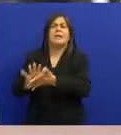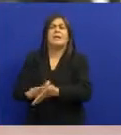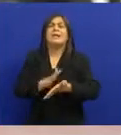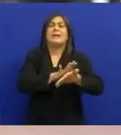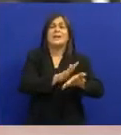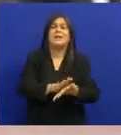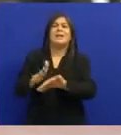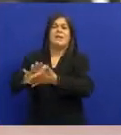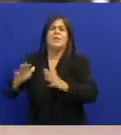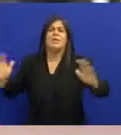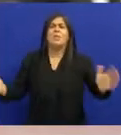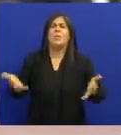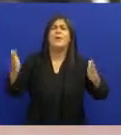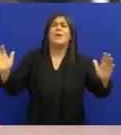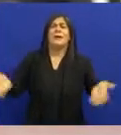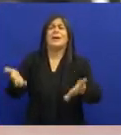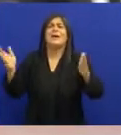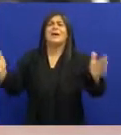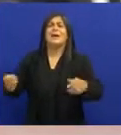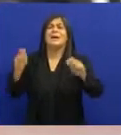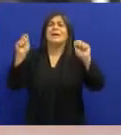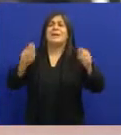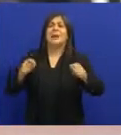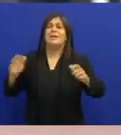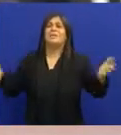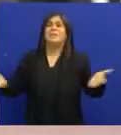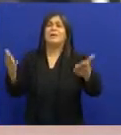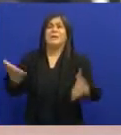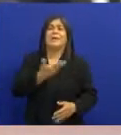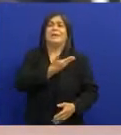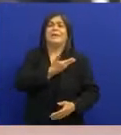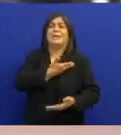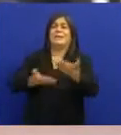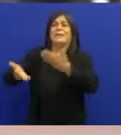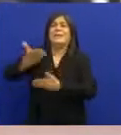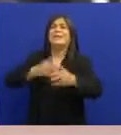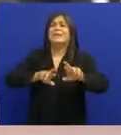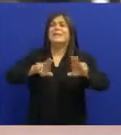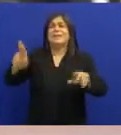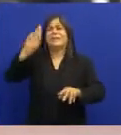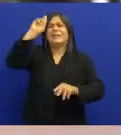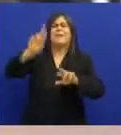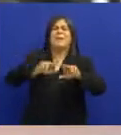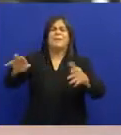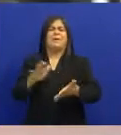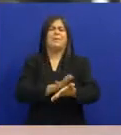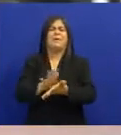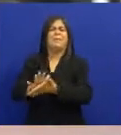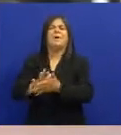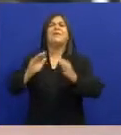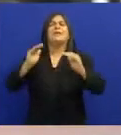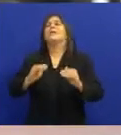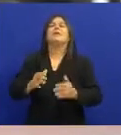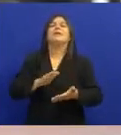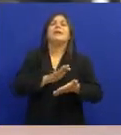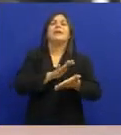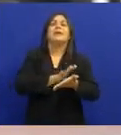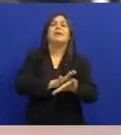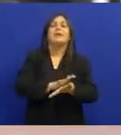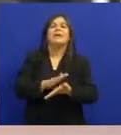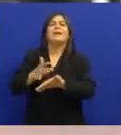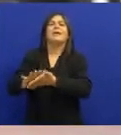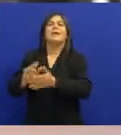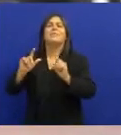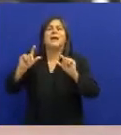cambera bamba Desporto e danado Bem considerado No seu batalhão Amigo do praça Do subtenente Se desacelerar O